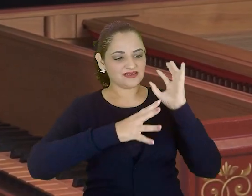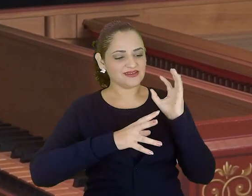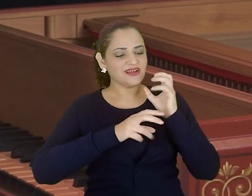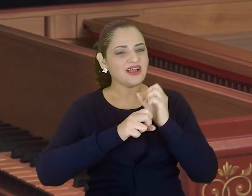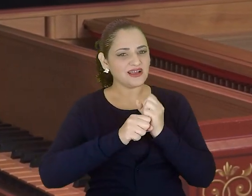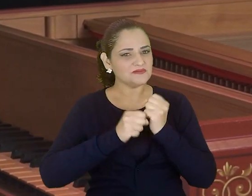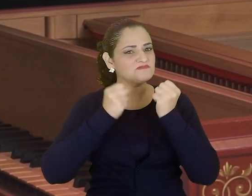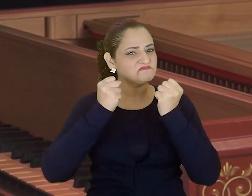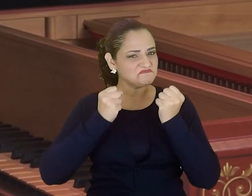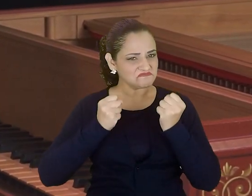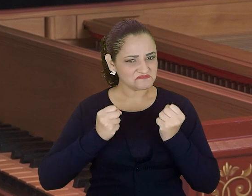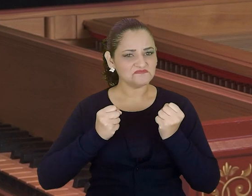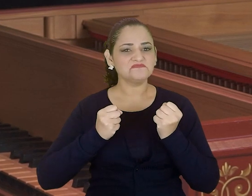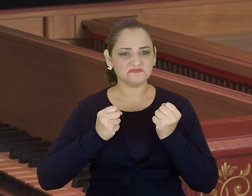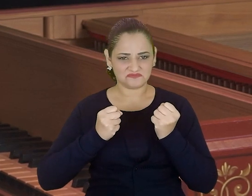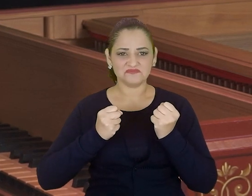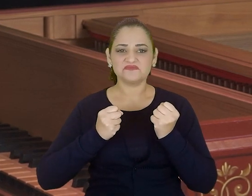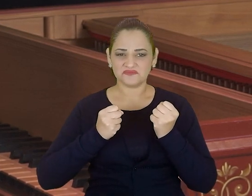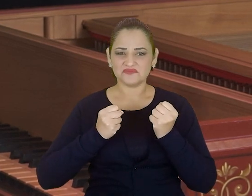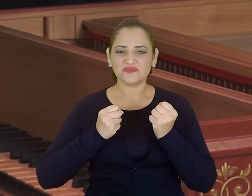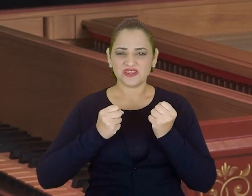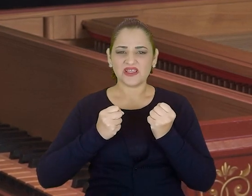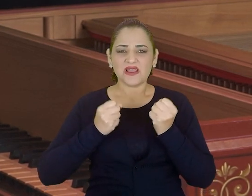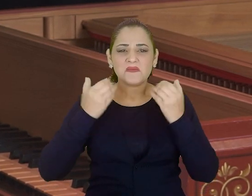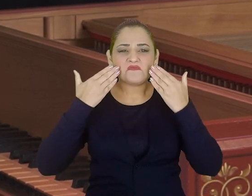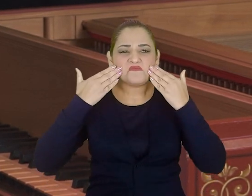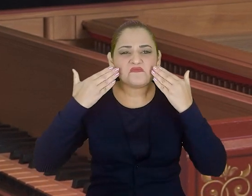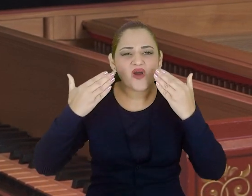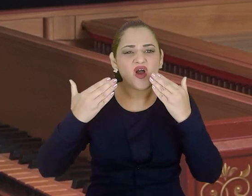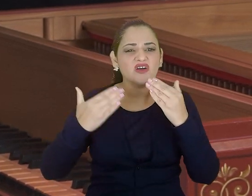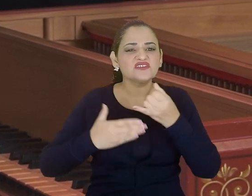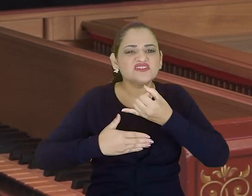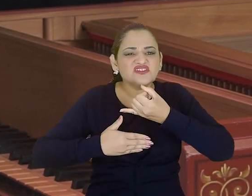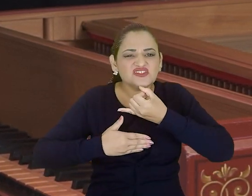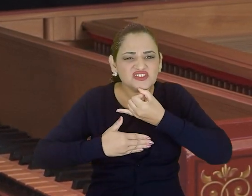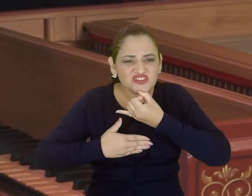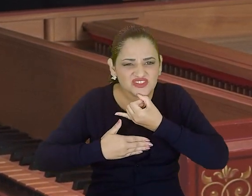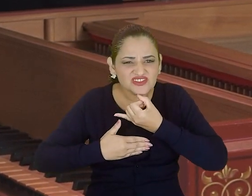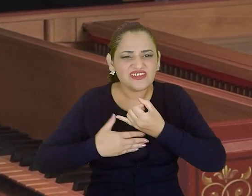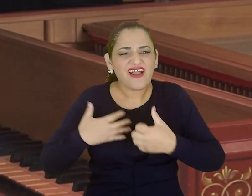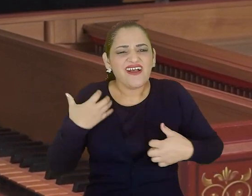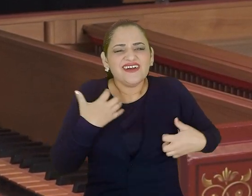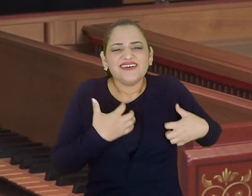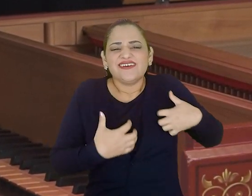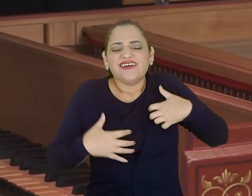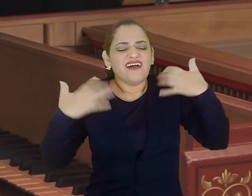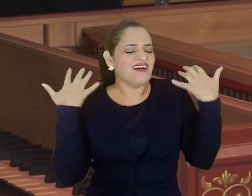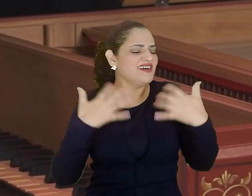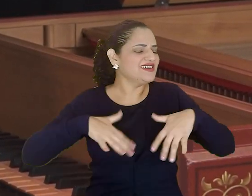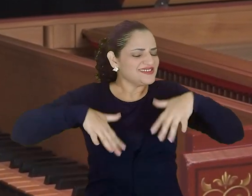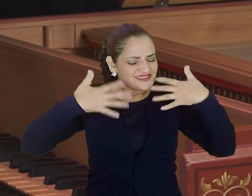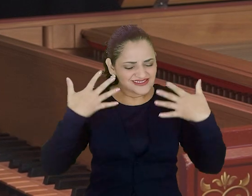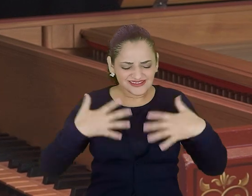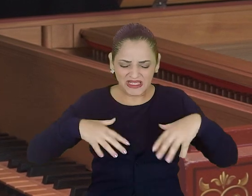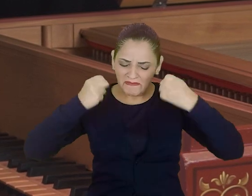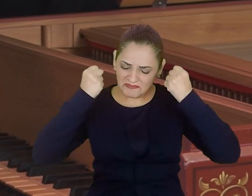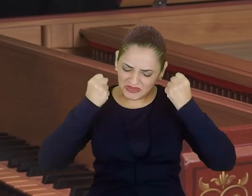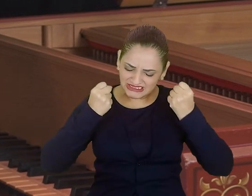ele passa essa impressão de tristeza, desespero, tensão